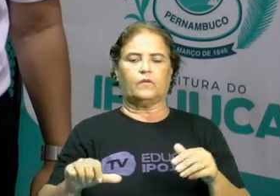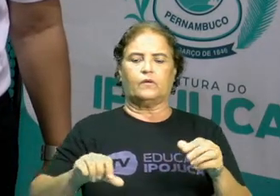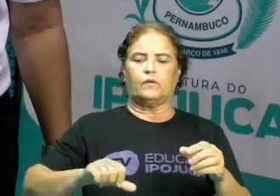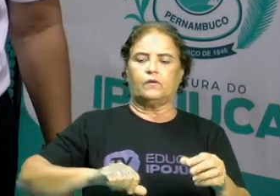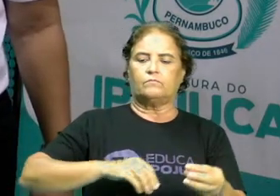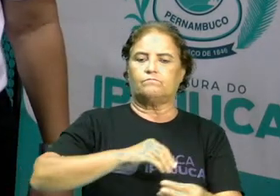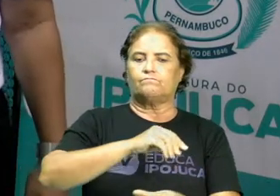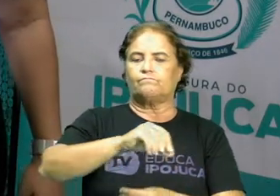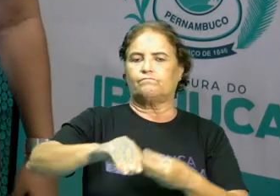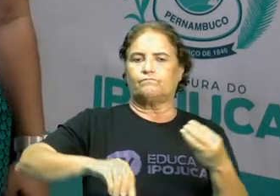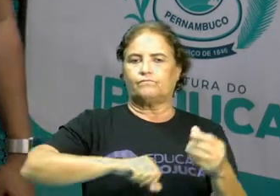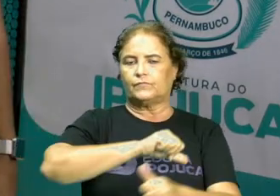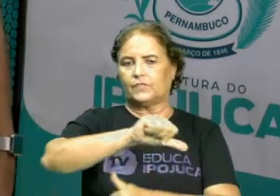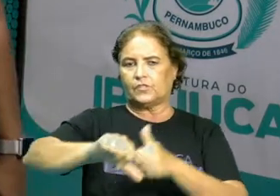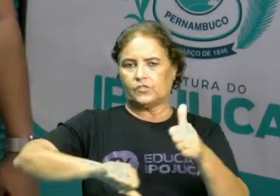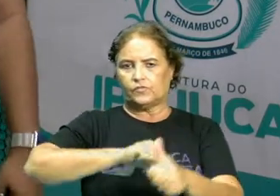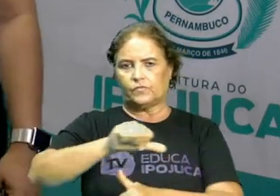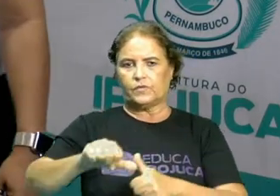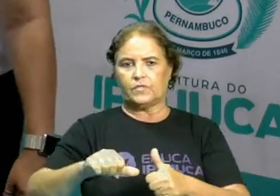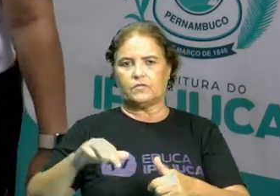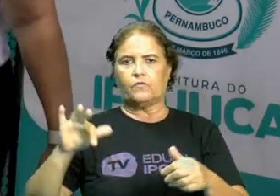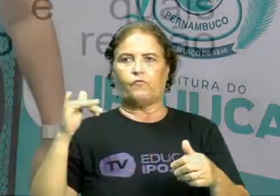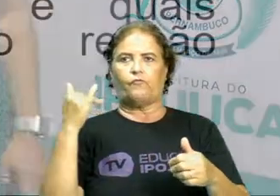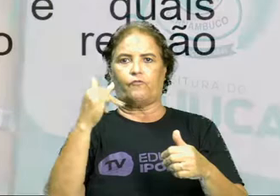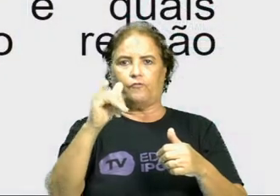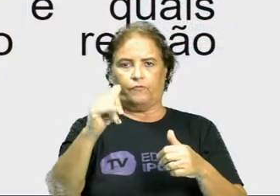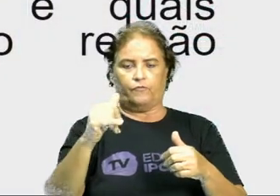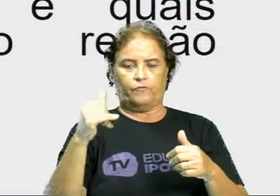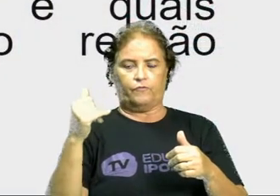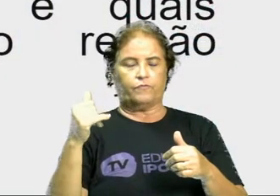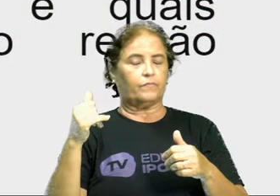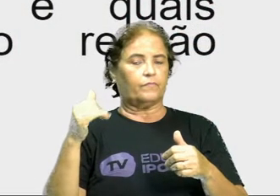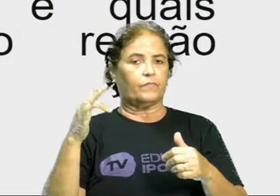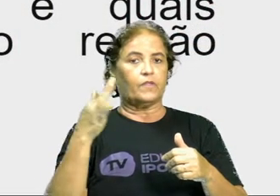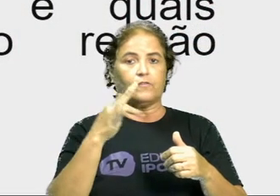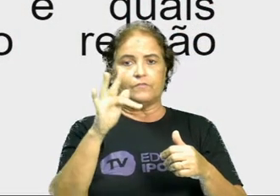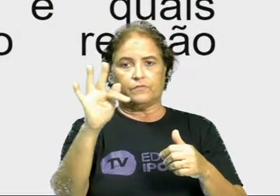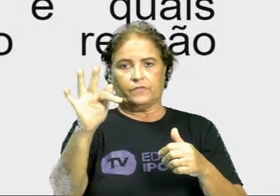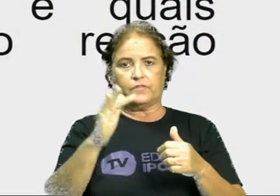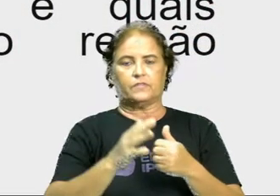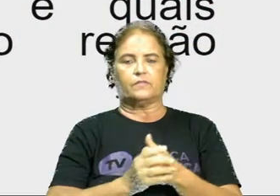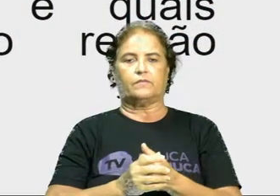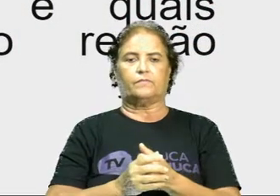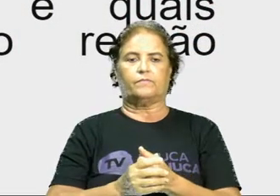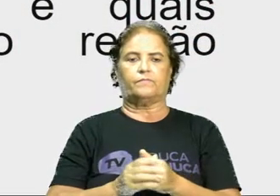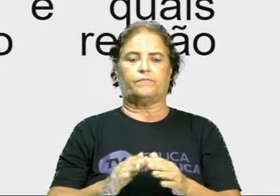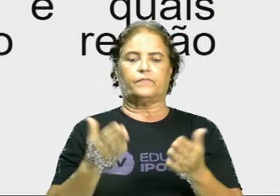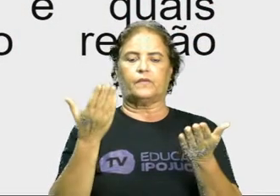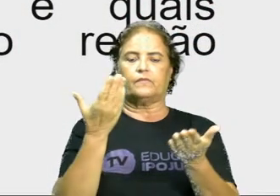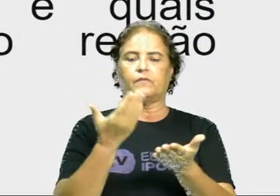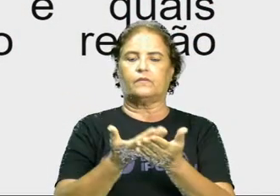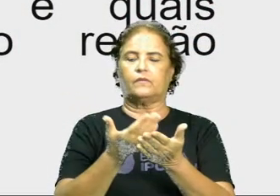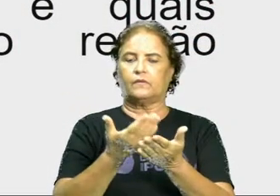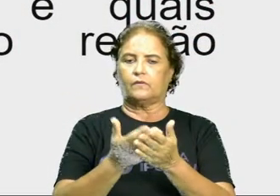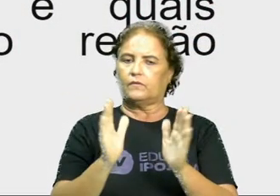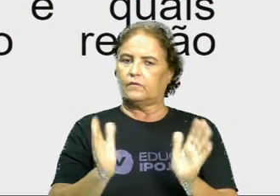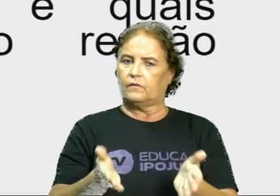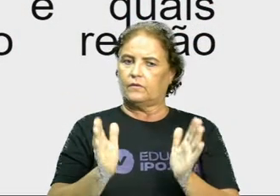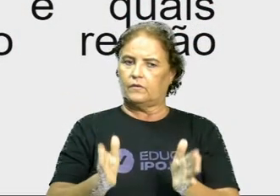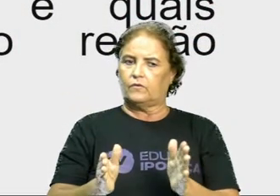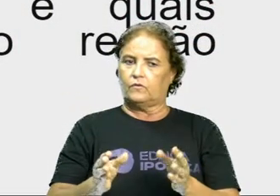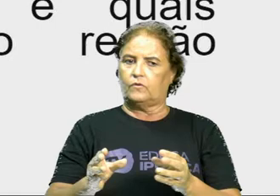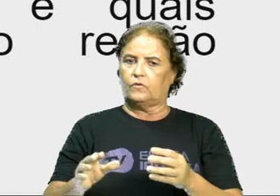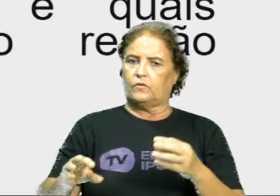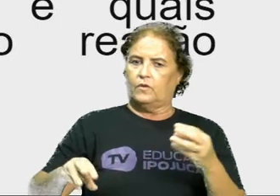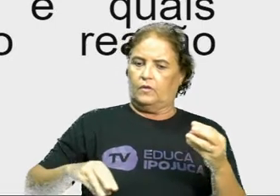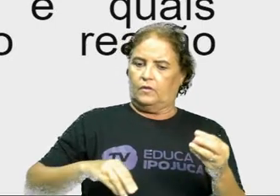vamos fechar aí nossa aula, vamos para o nosso desafio. Nessa aula nós trabalhamos o que são misturas e